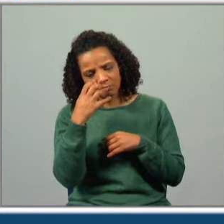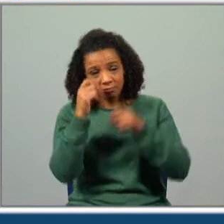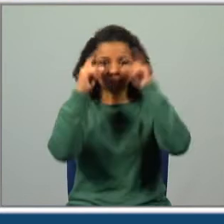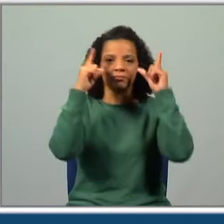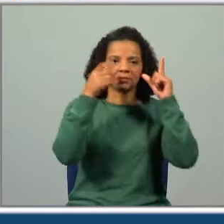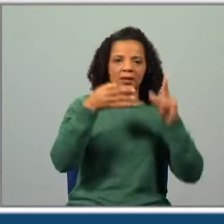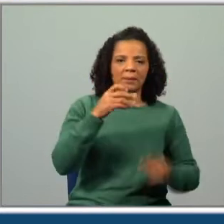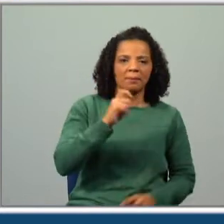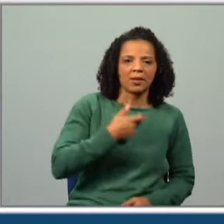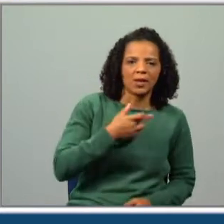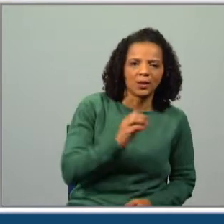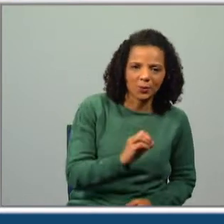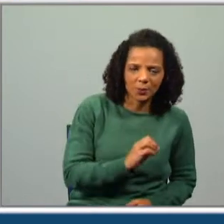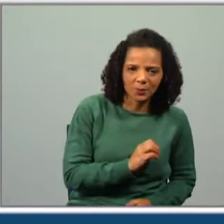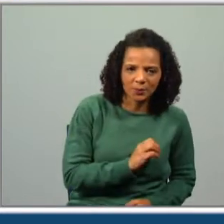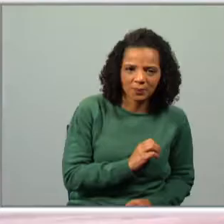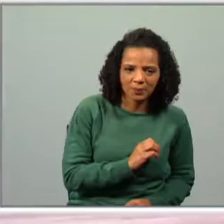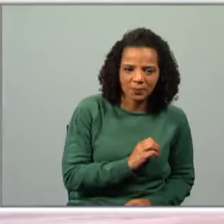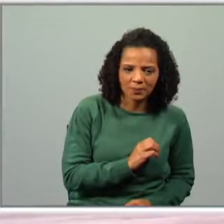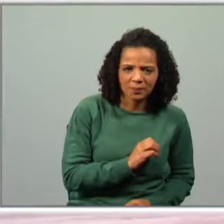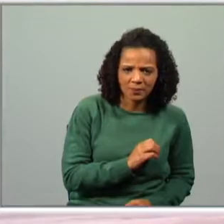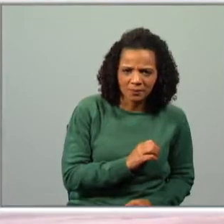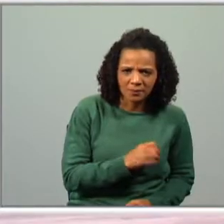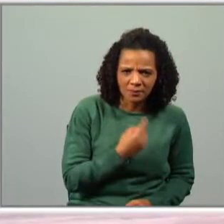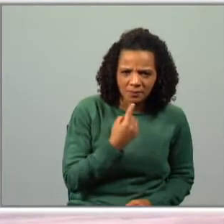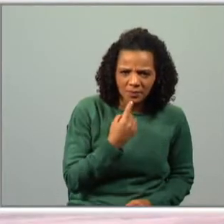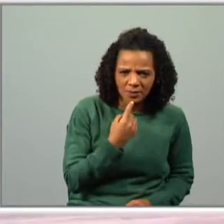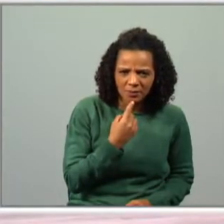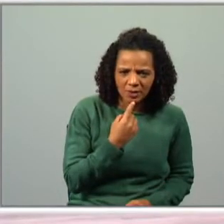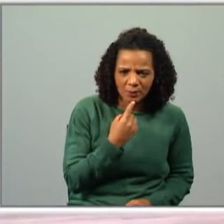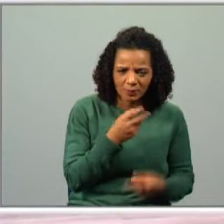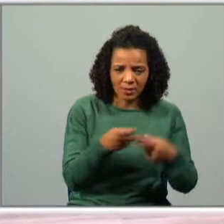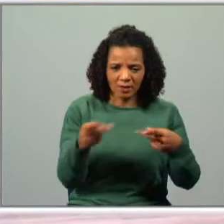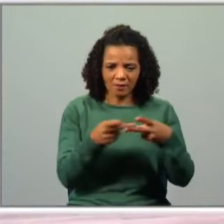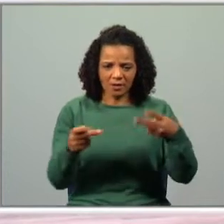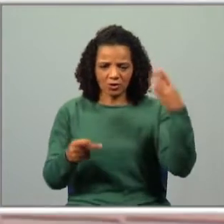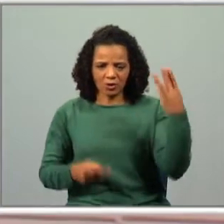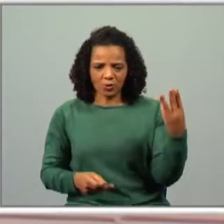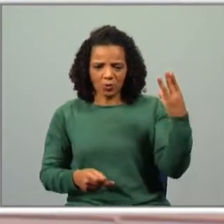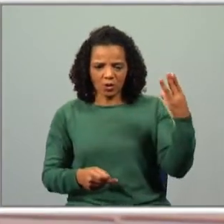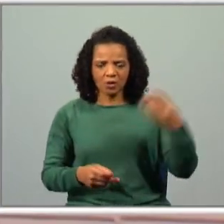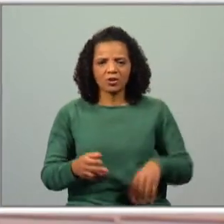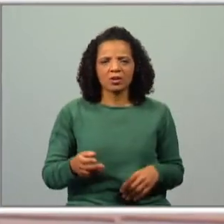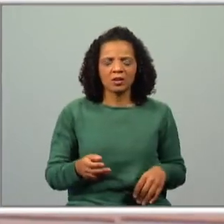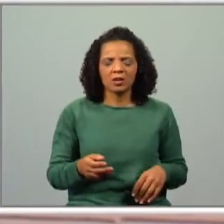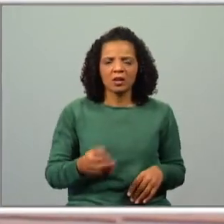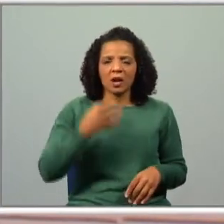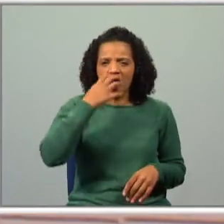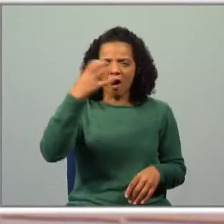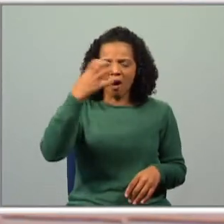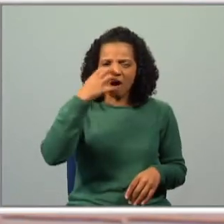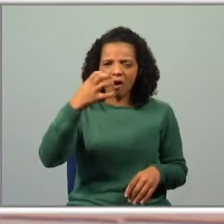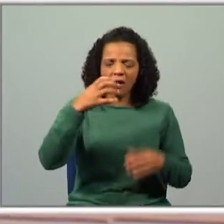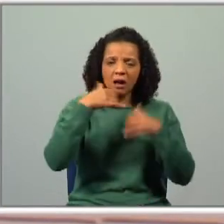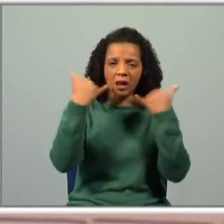Ah, e acordou o Pedro. Perceberam aqui estas duas frases? E gritou de alegria no sono. E